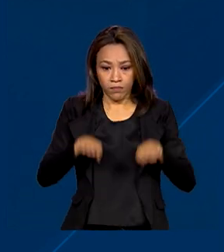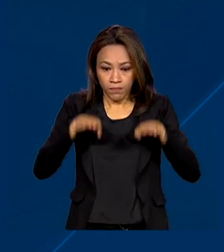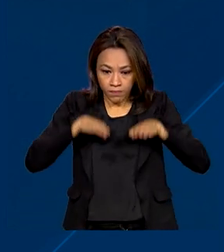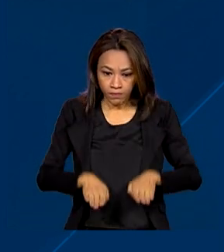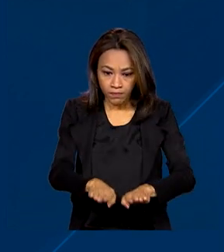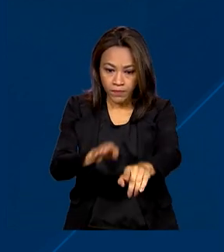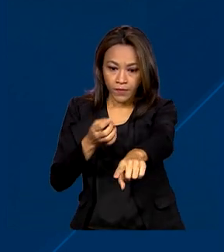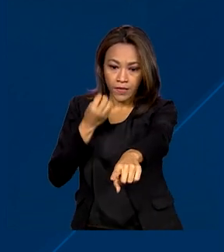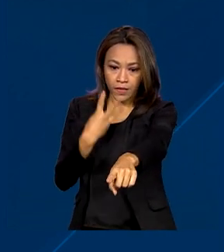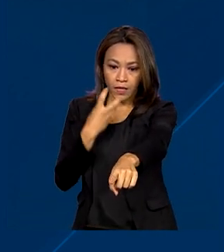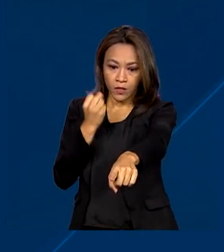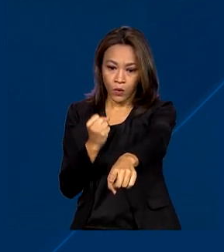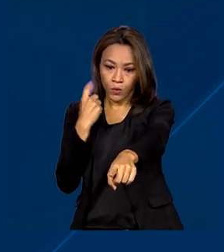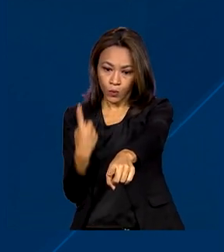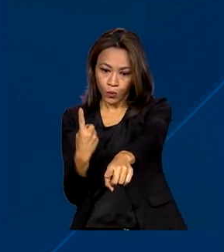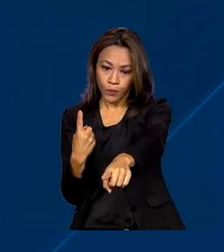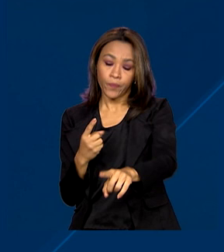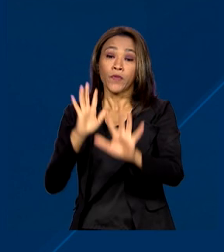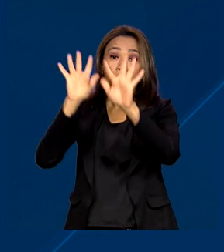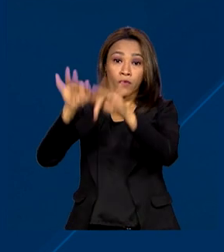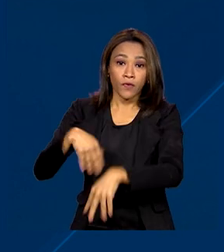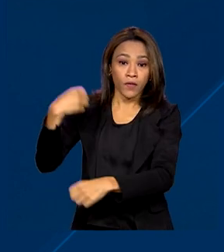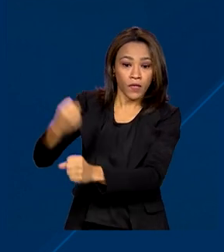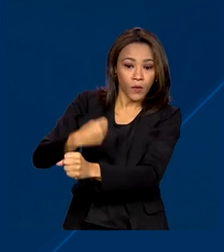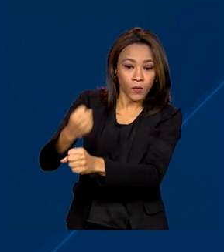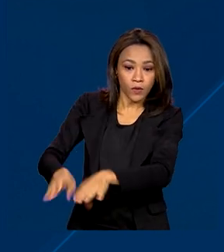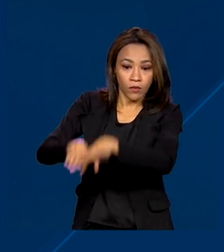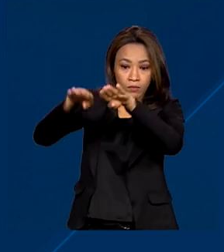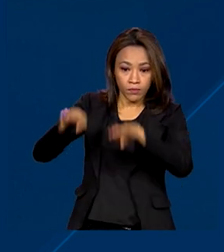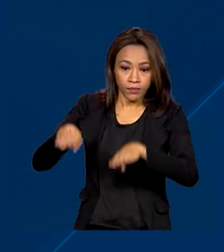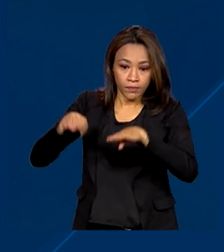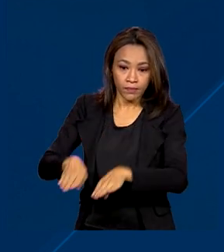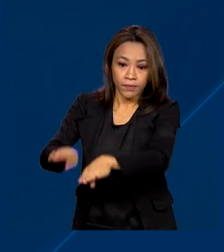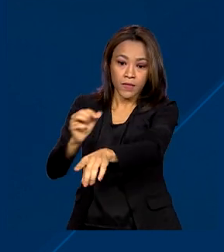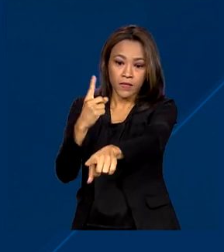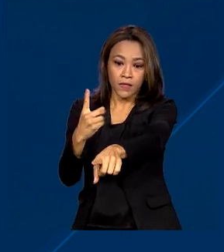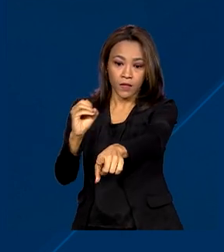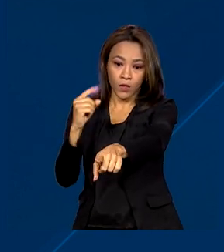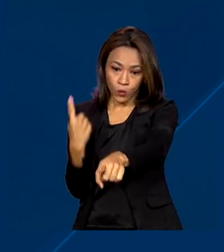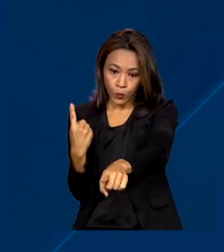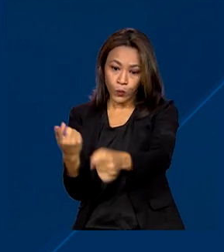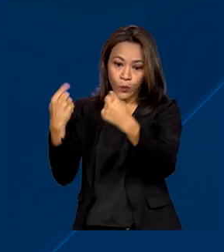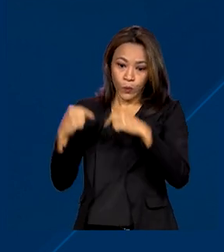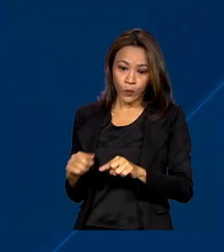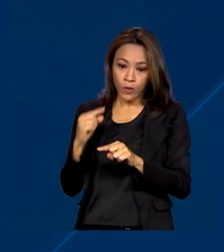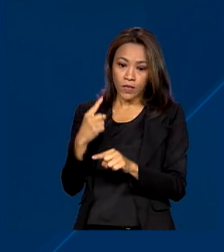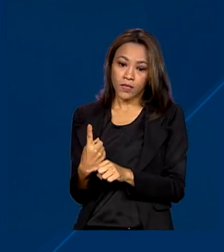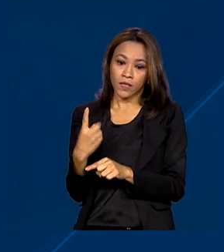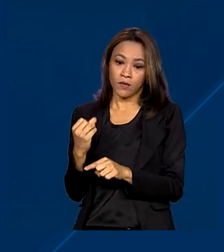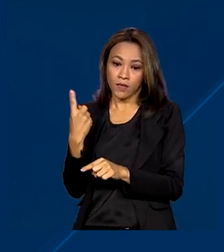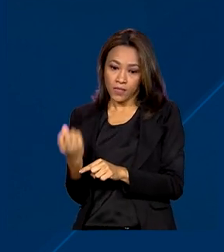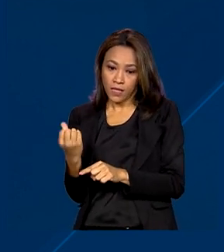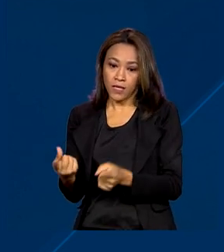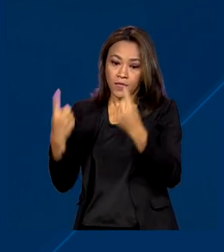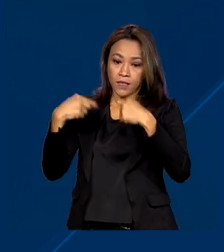-381. A conclusão da duplicação das BR-101, 116,